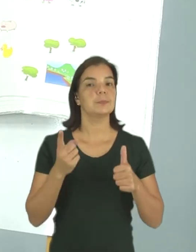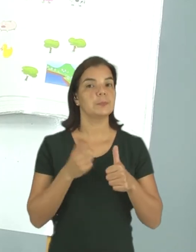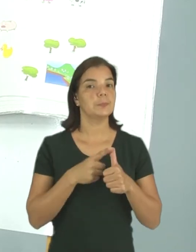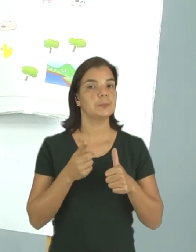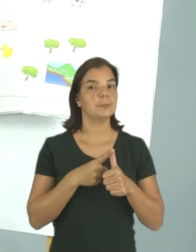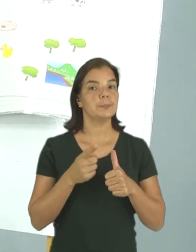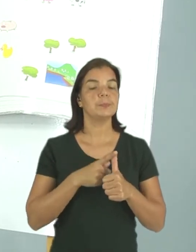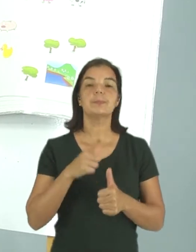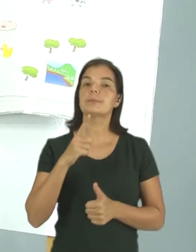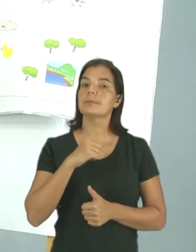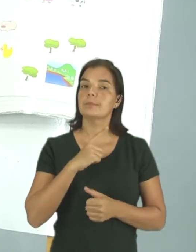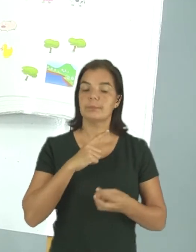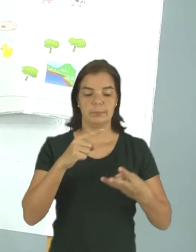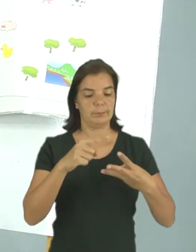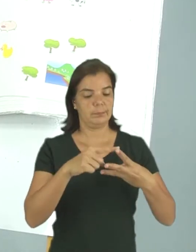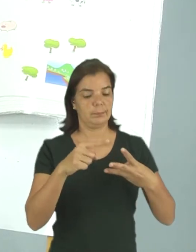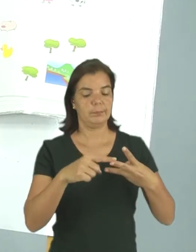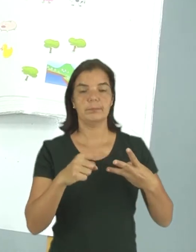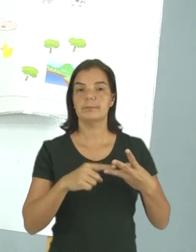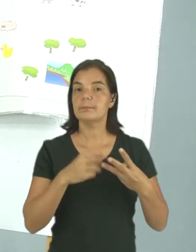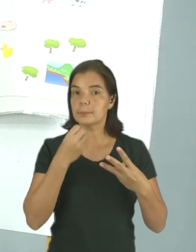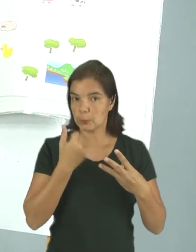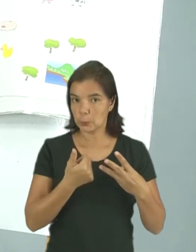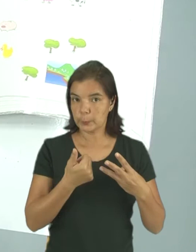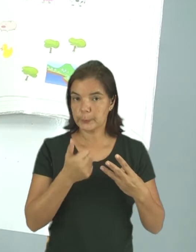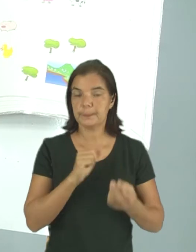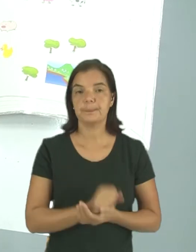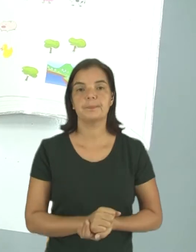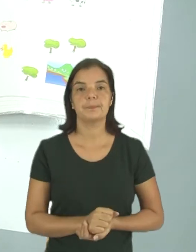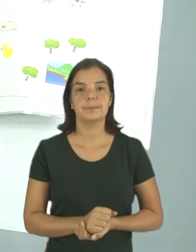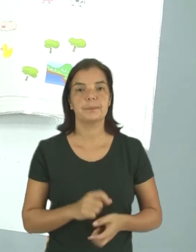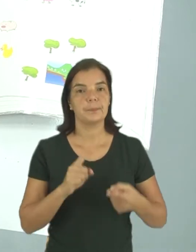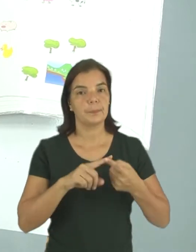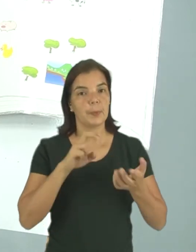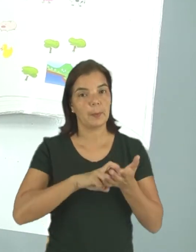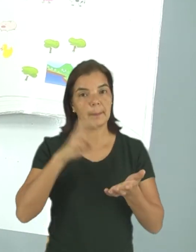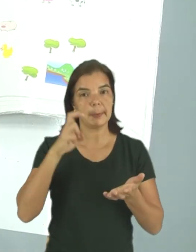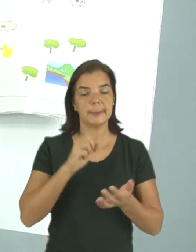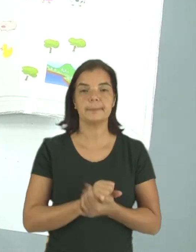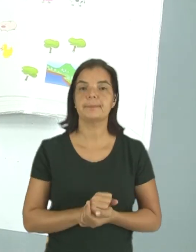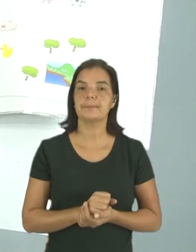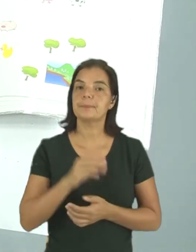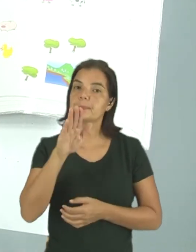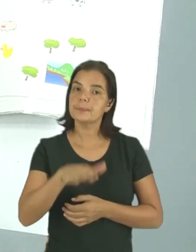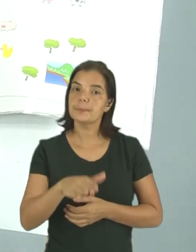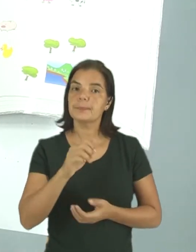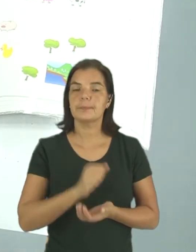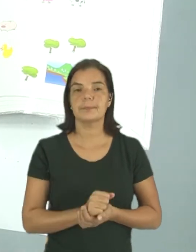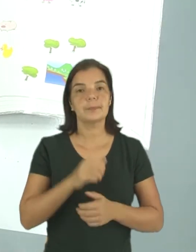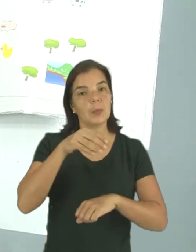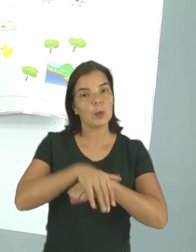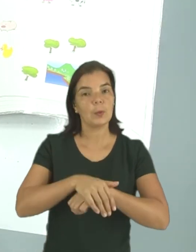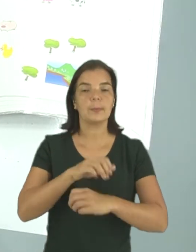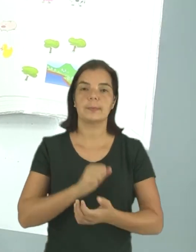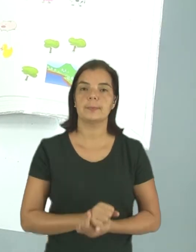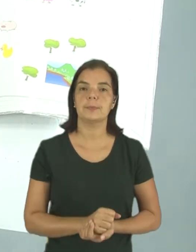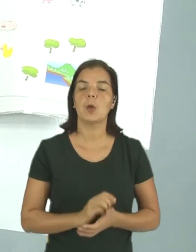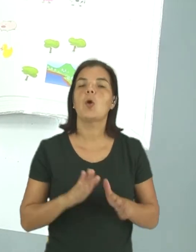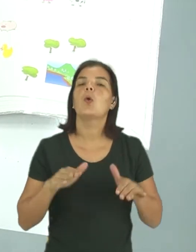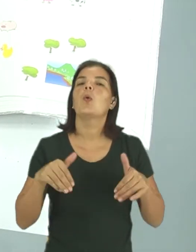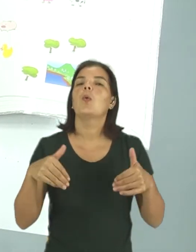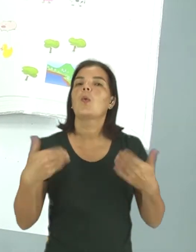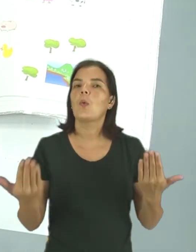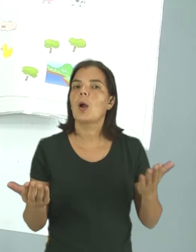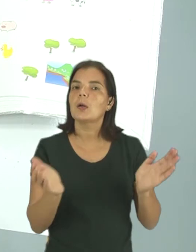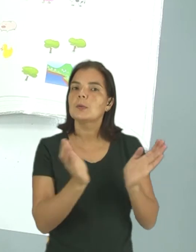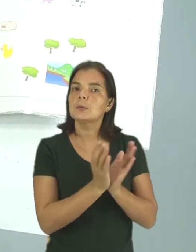Primeiro, nós temos três momentos, Tudo bem? Manhã, Tarde, E noite. Quais